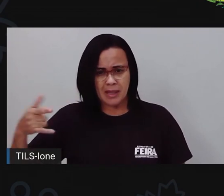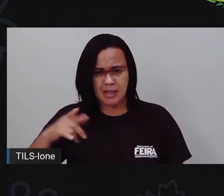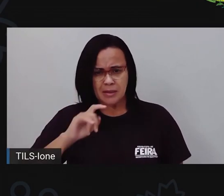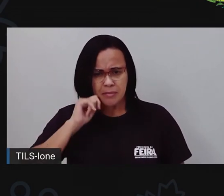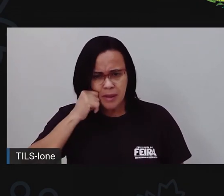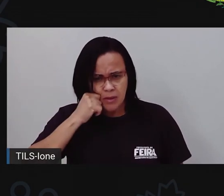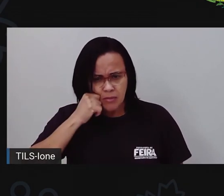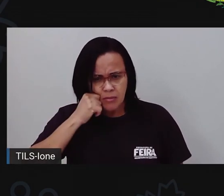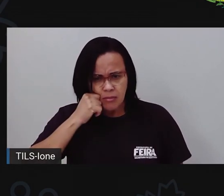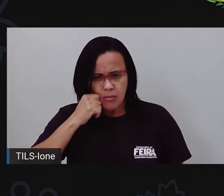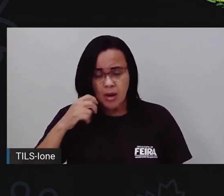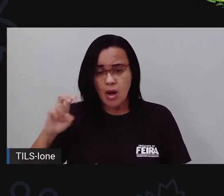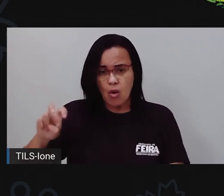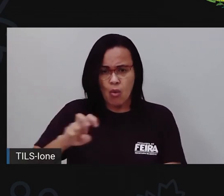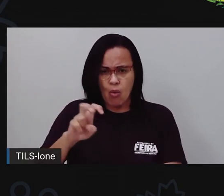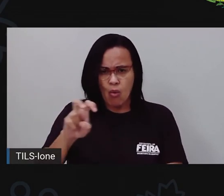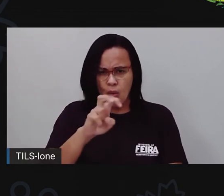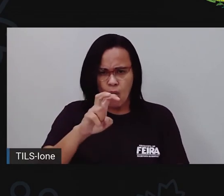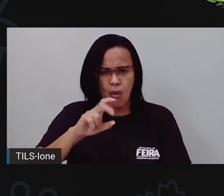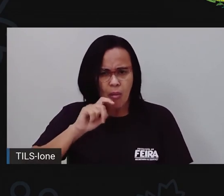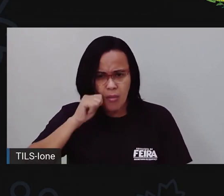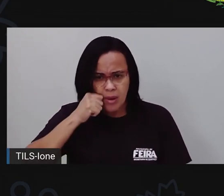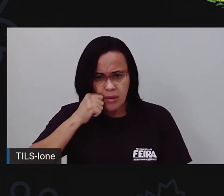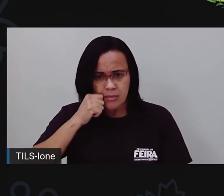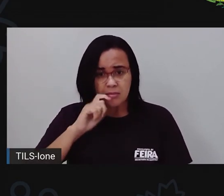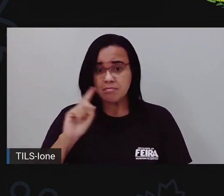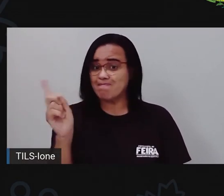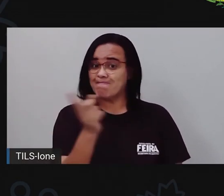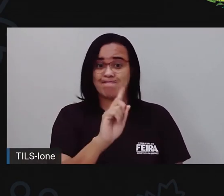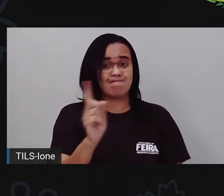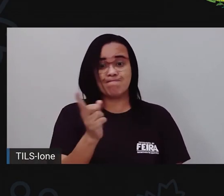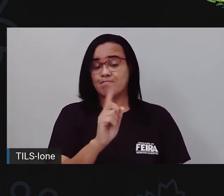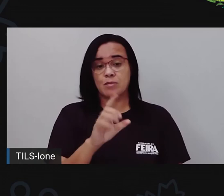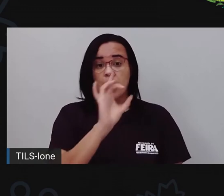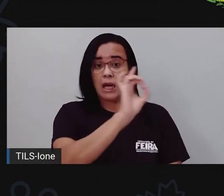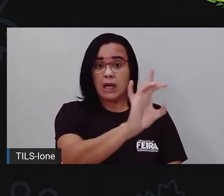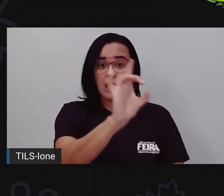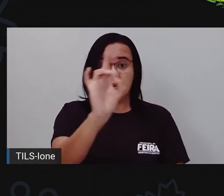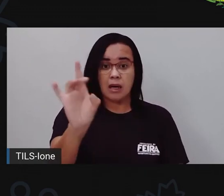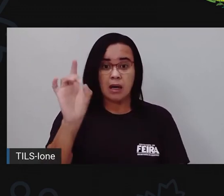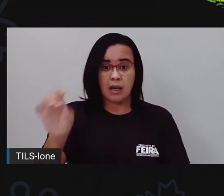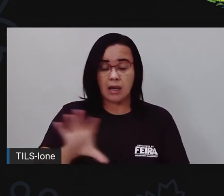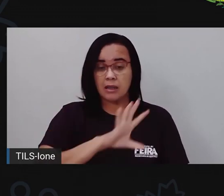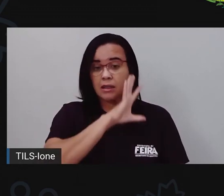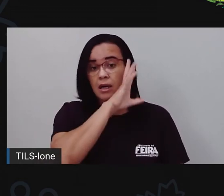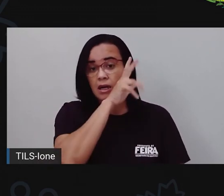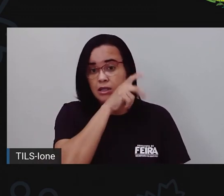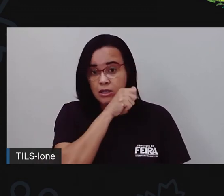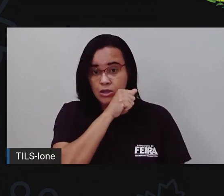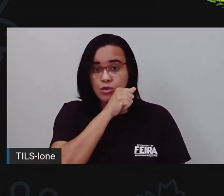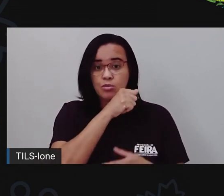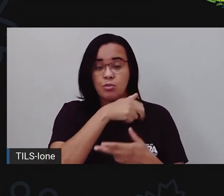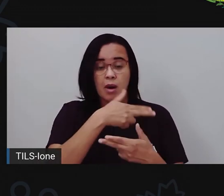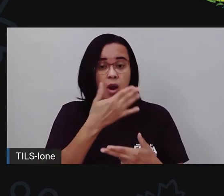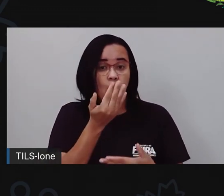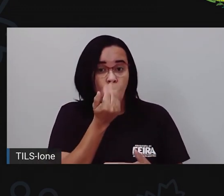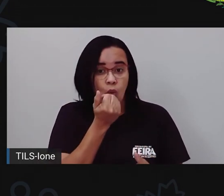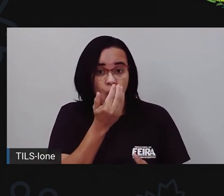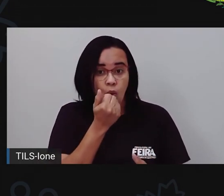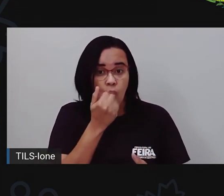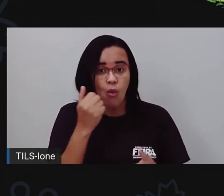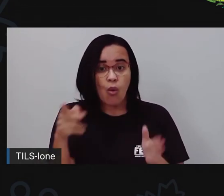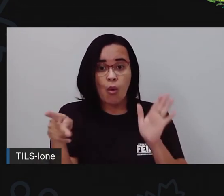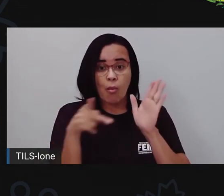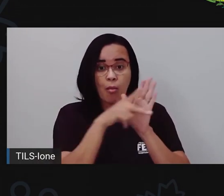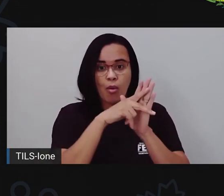pão não lá do aquário, né? Então, cada animal, ele tem o seu tipo de alimentação próprio. Então, quando você dá uma